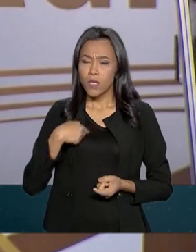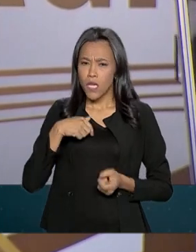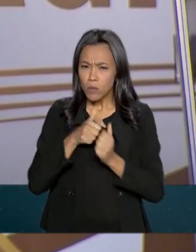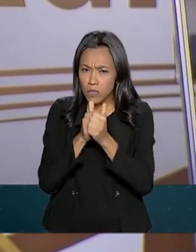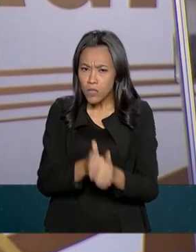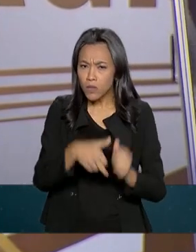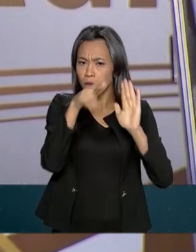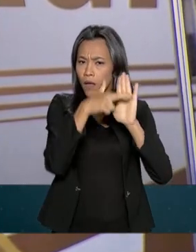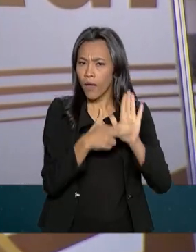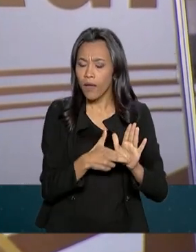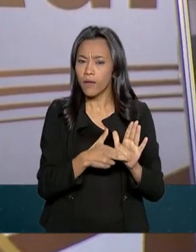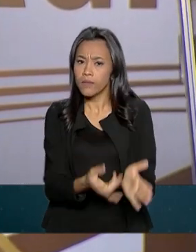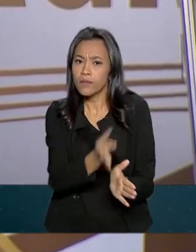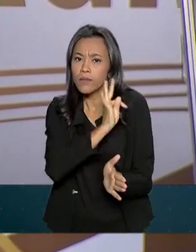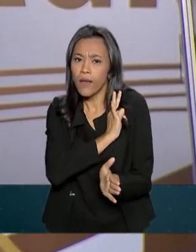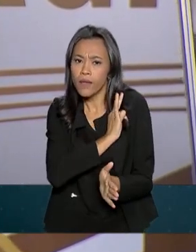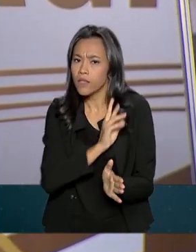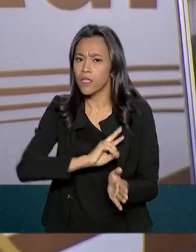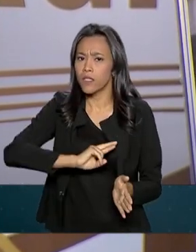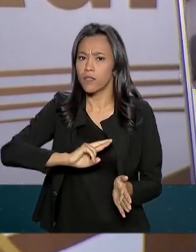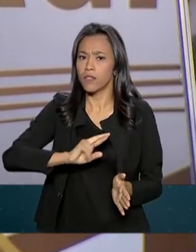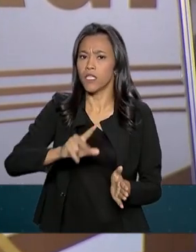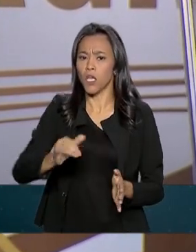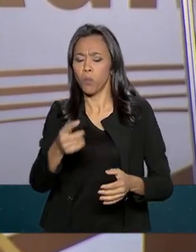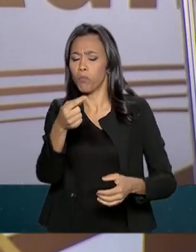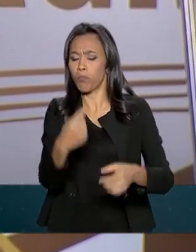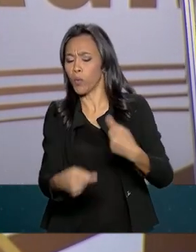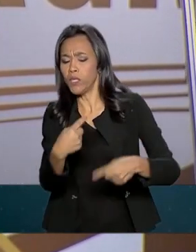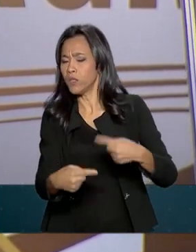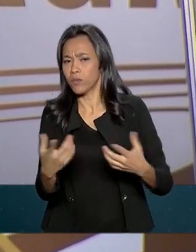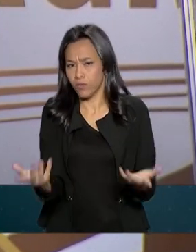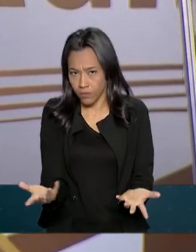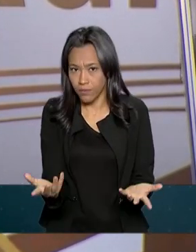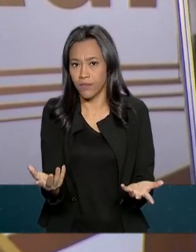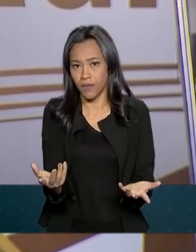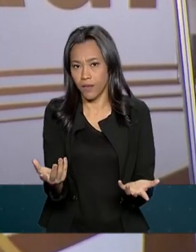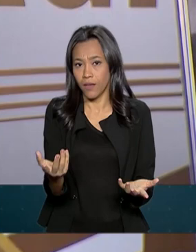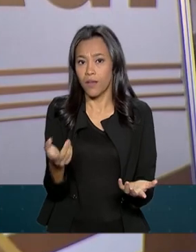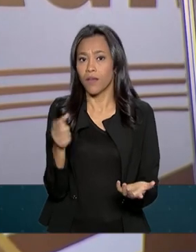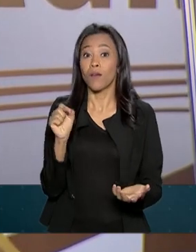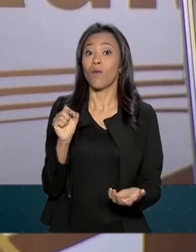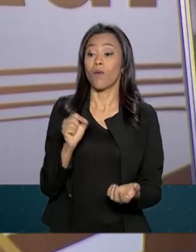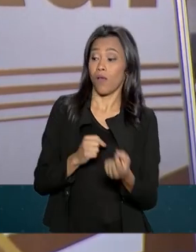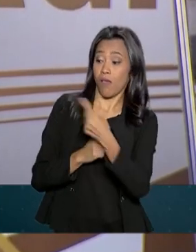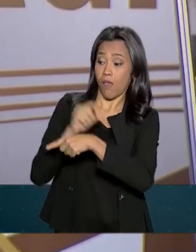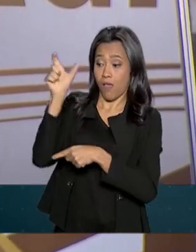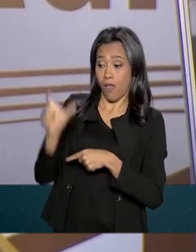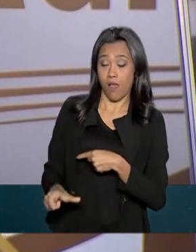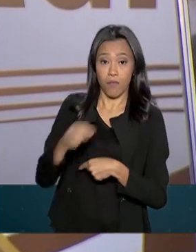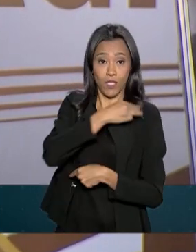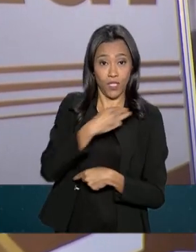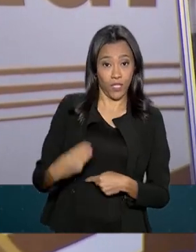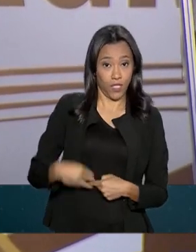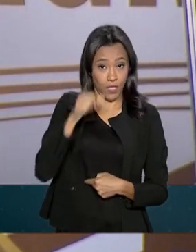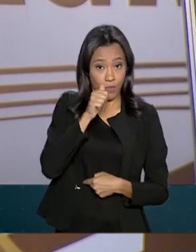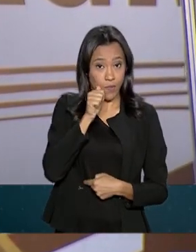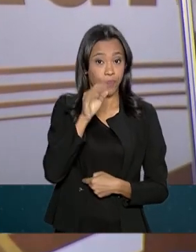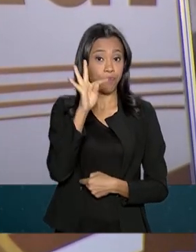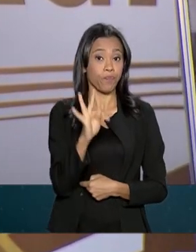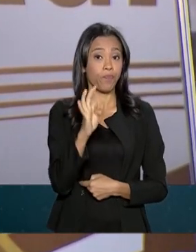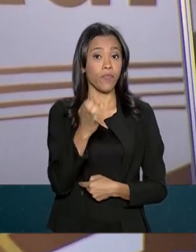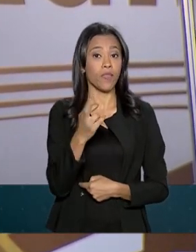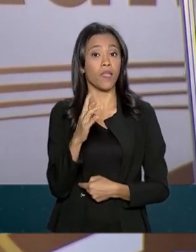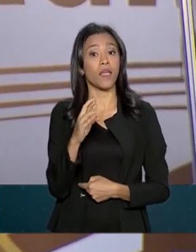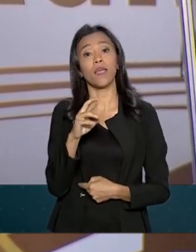e objetivos? O que seria da nossa querida Tereza Cristina se o nosso ministro do meio ambiente